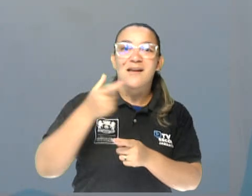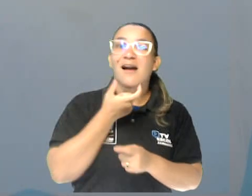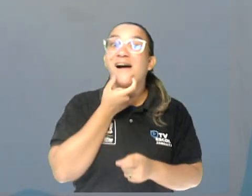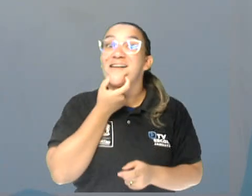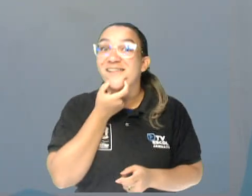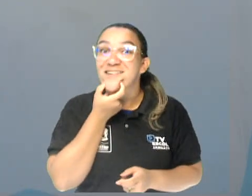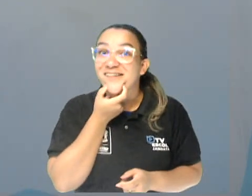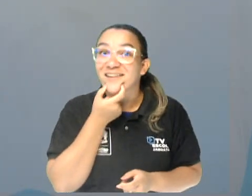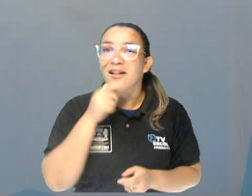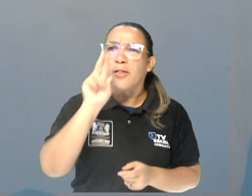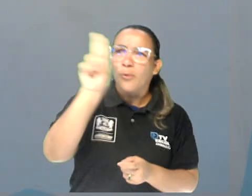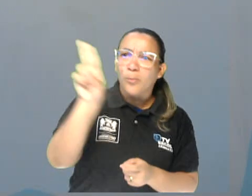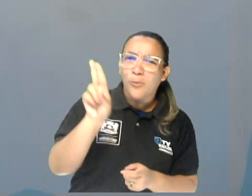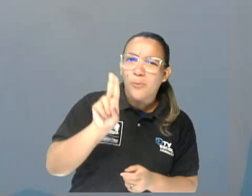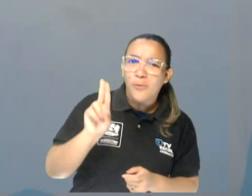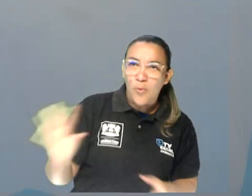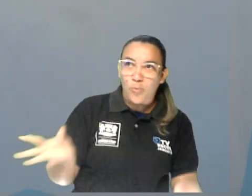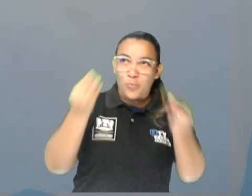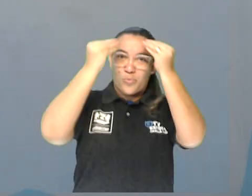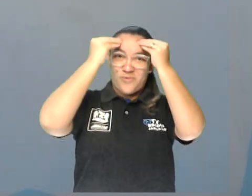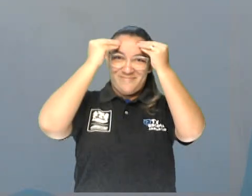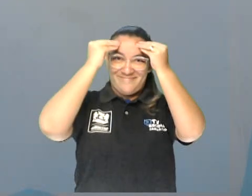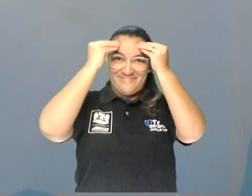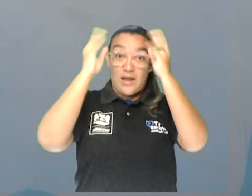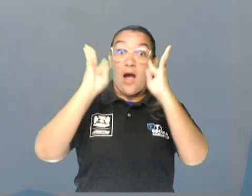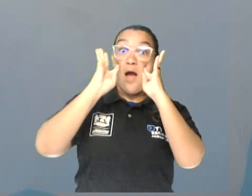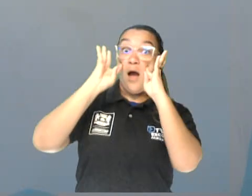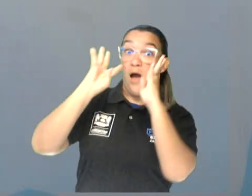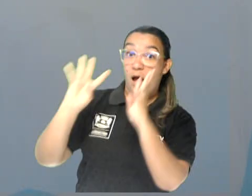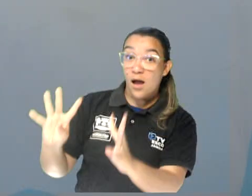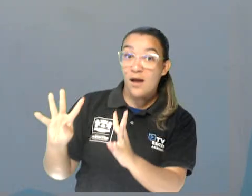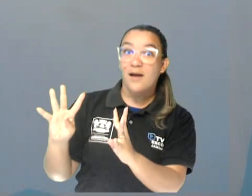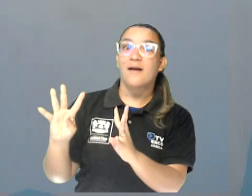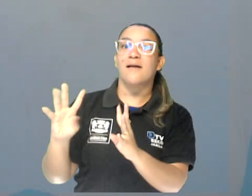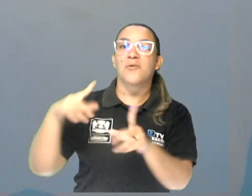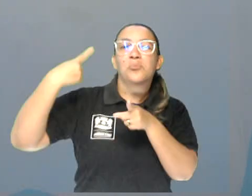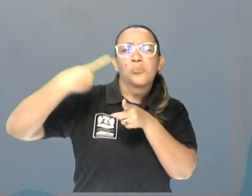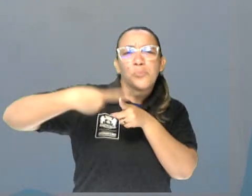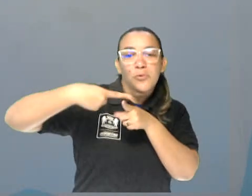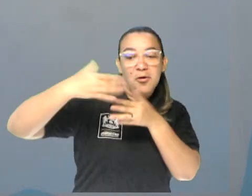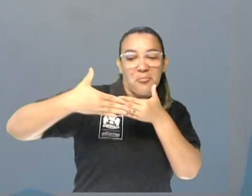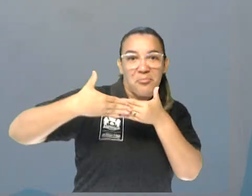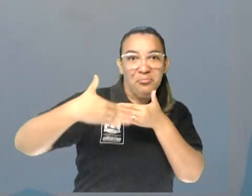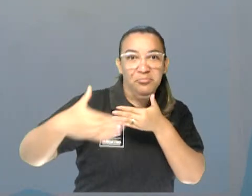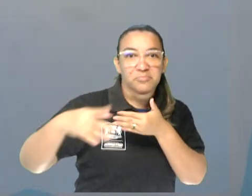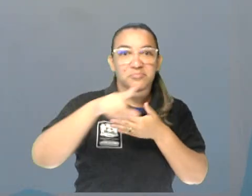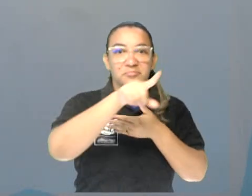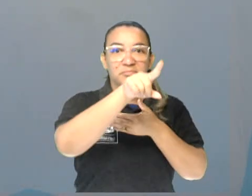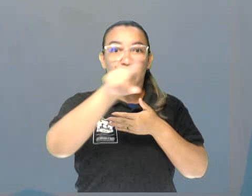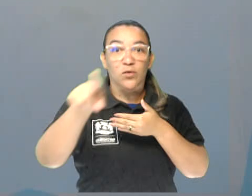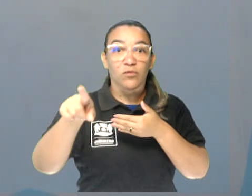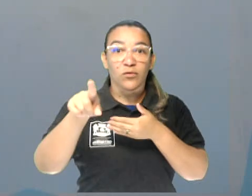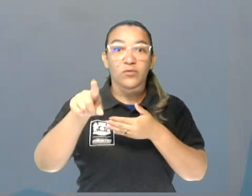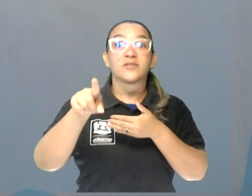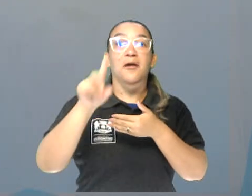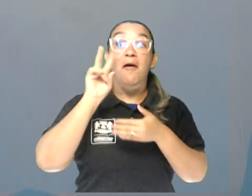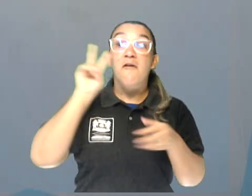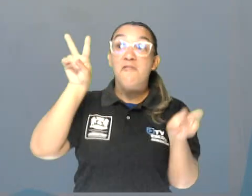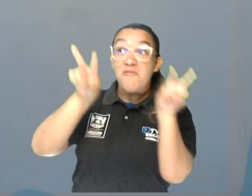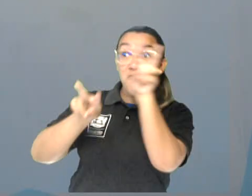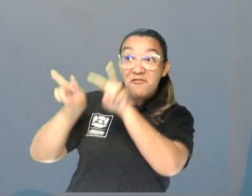nome desses lugares em inglês. Presta atenção, porque a partir de agora vocês vão ouvir,